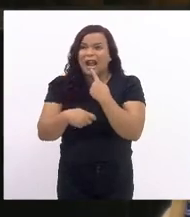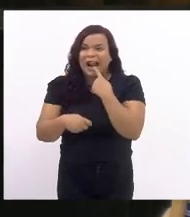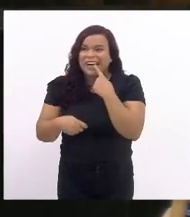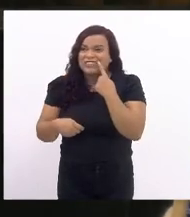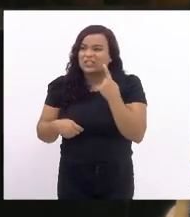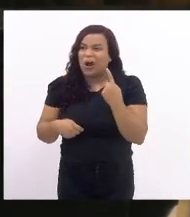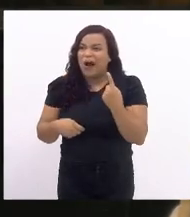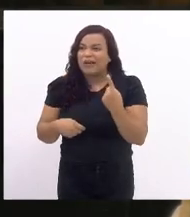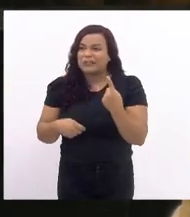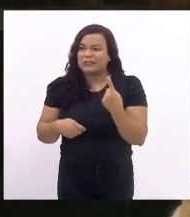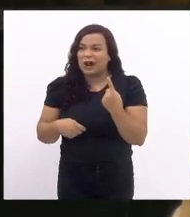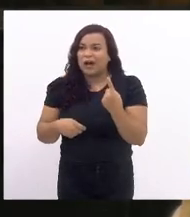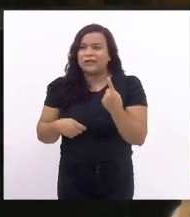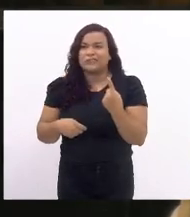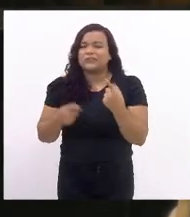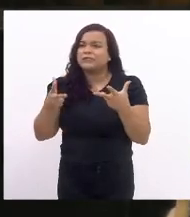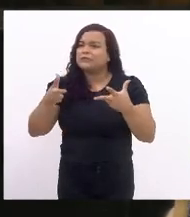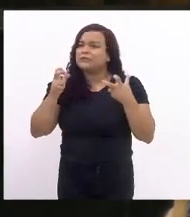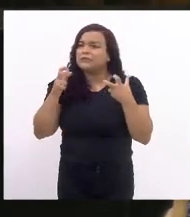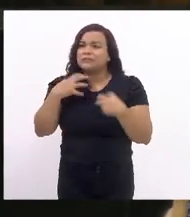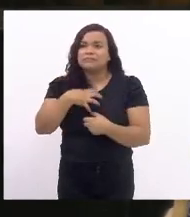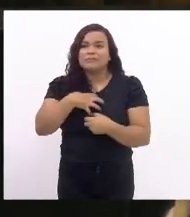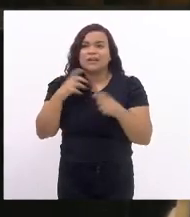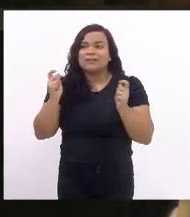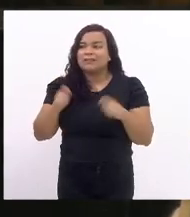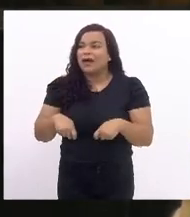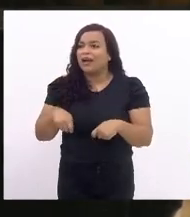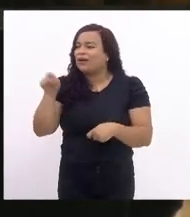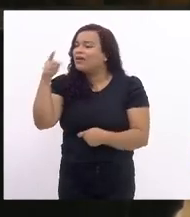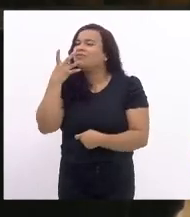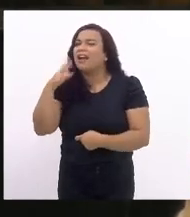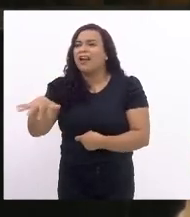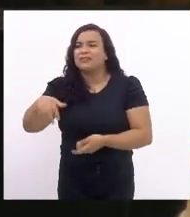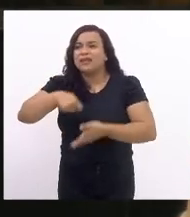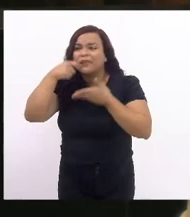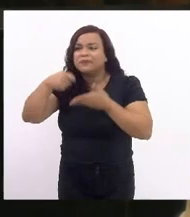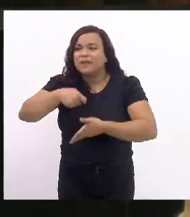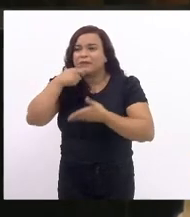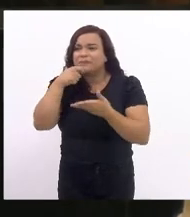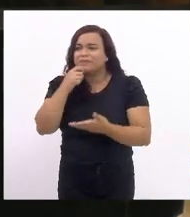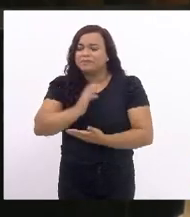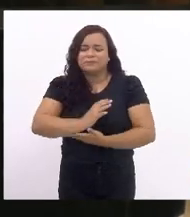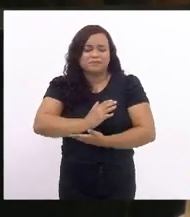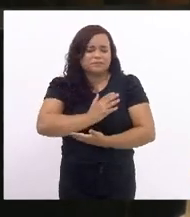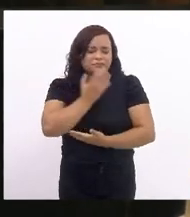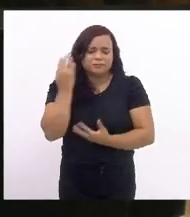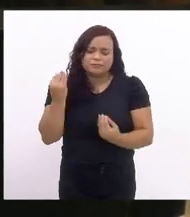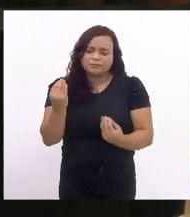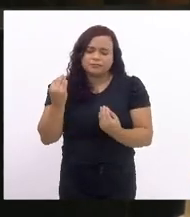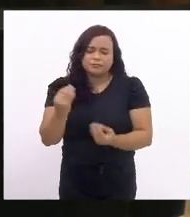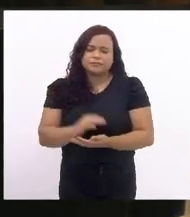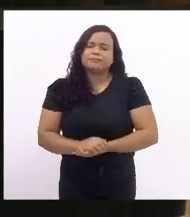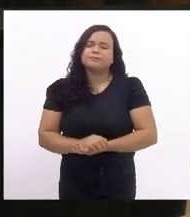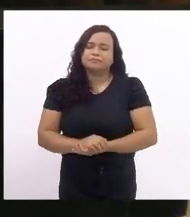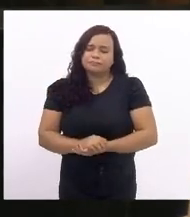perceptível como foi a alimentação dessas crianças, deputada Marta Rocha.